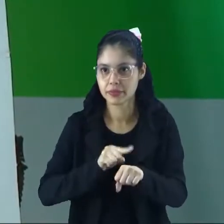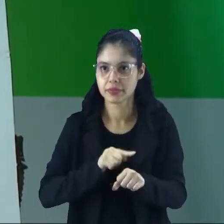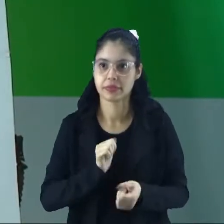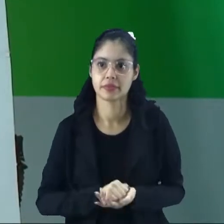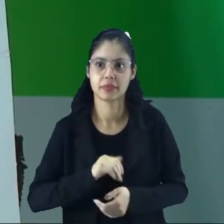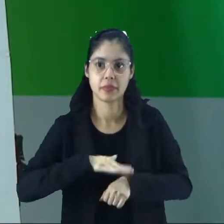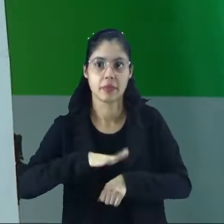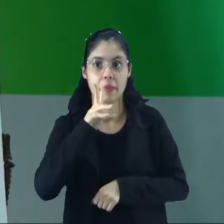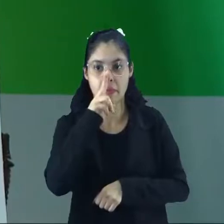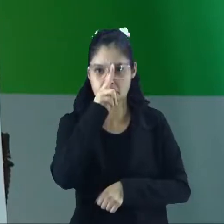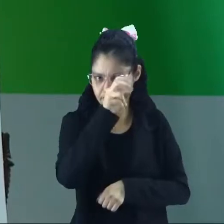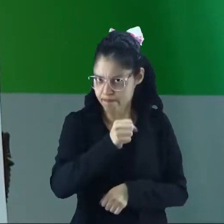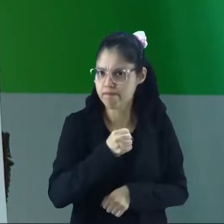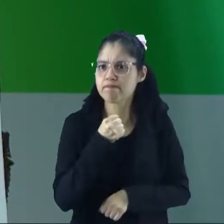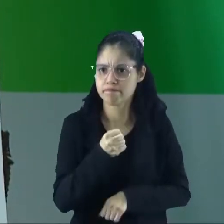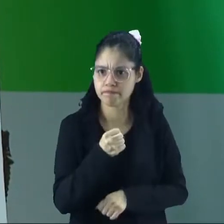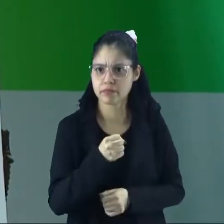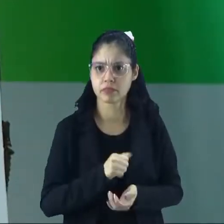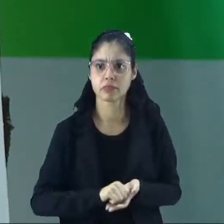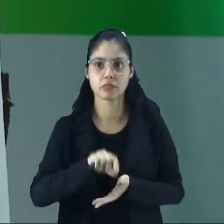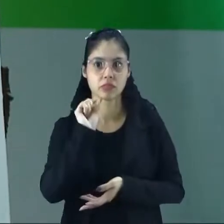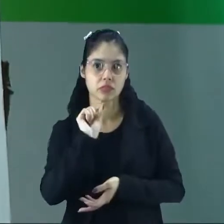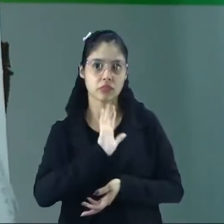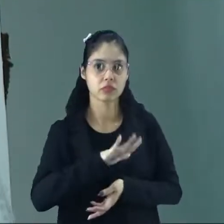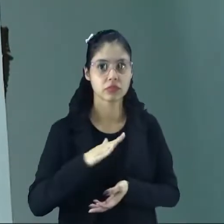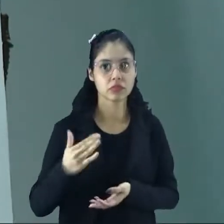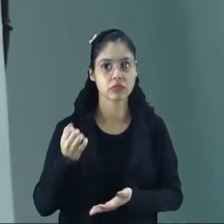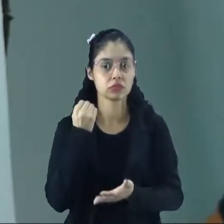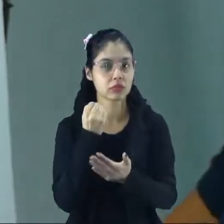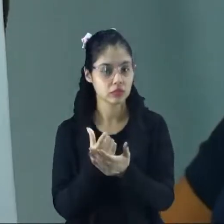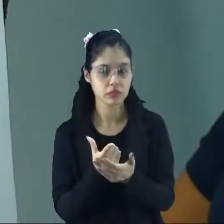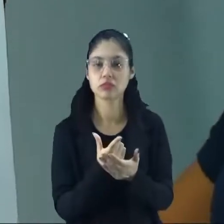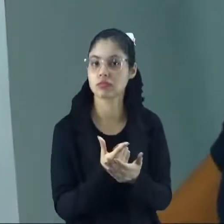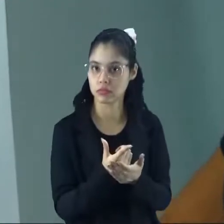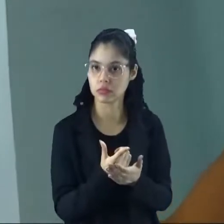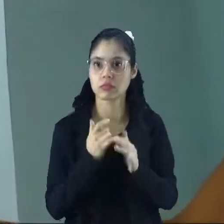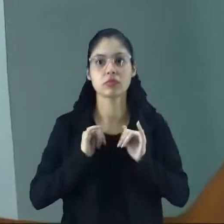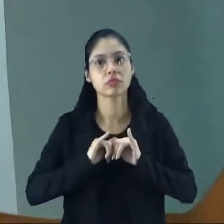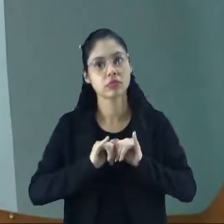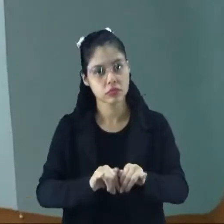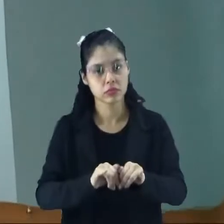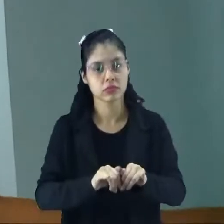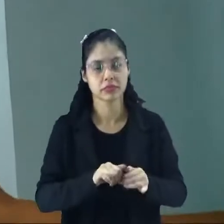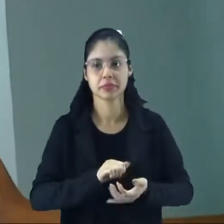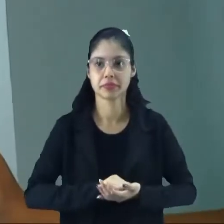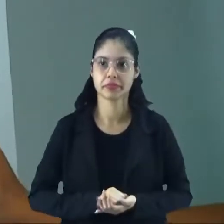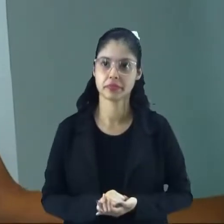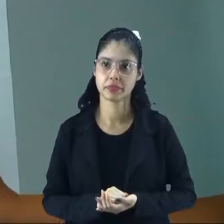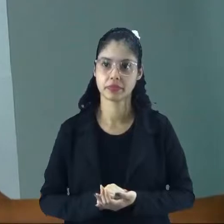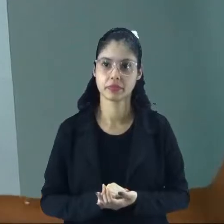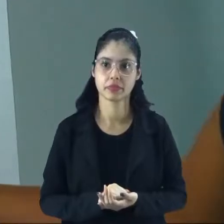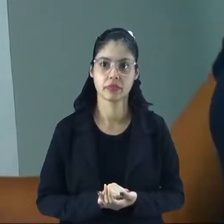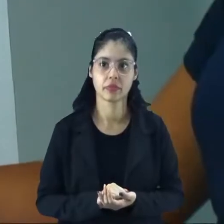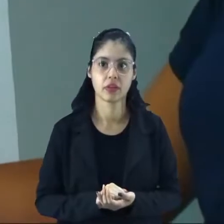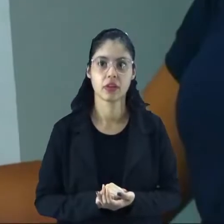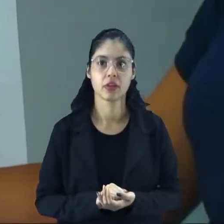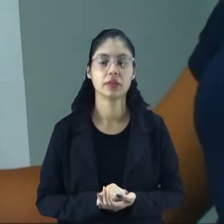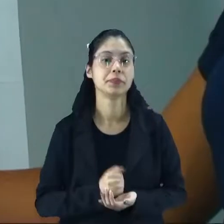hora era bem mais forte do que quando comprado no mercado.